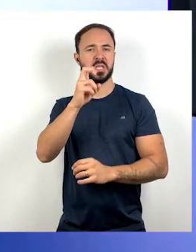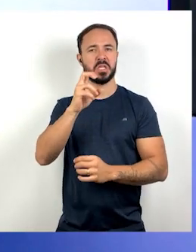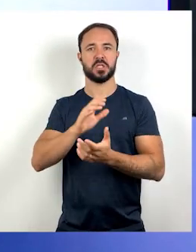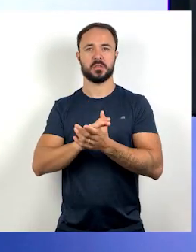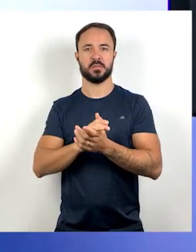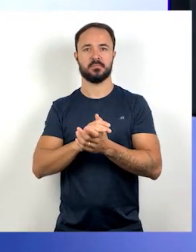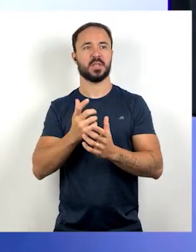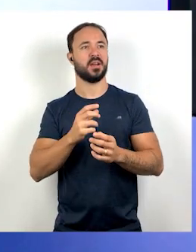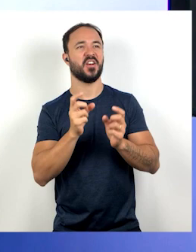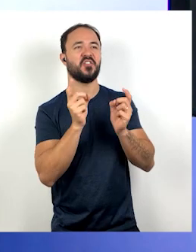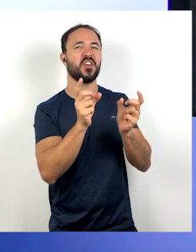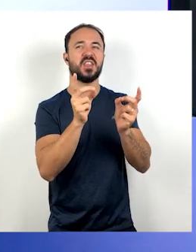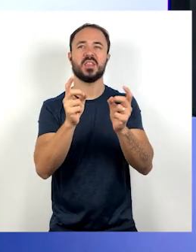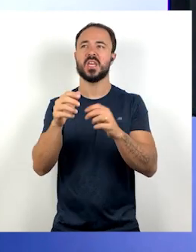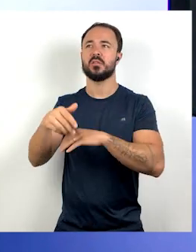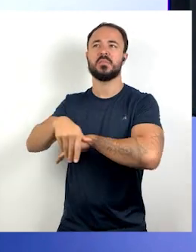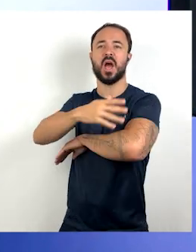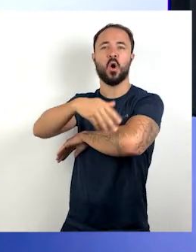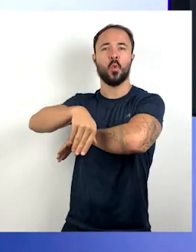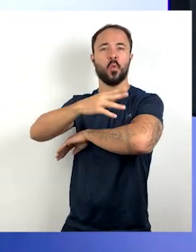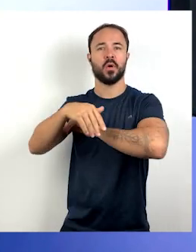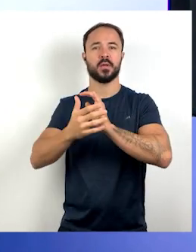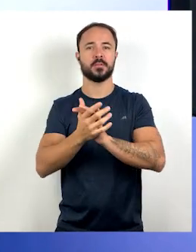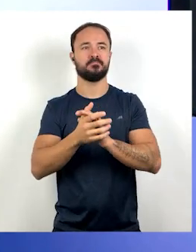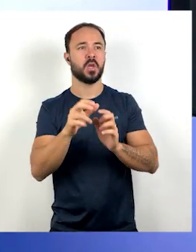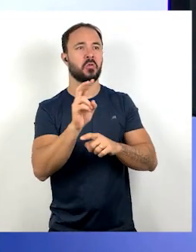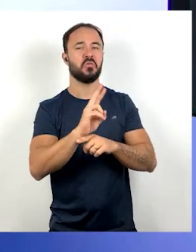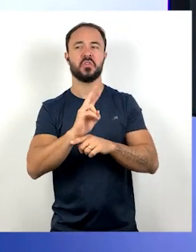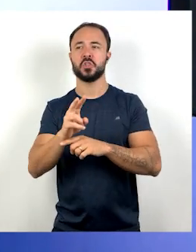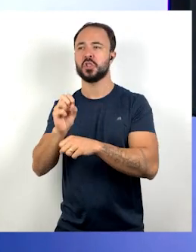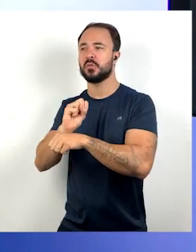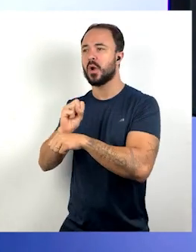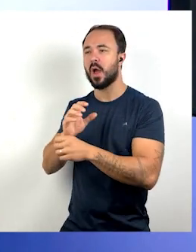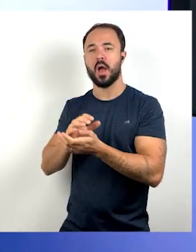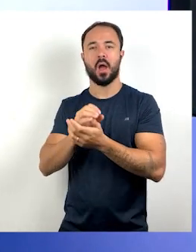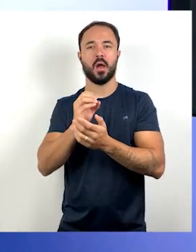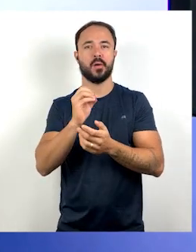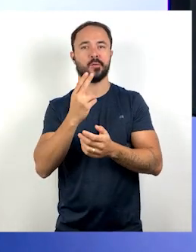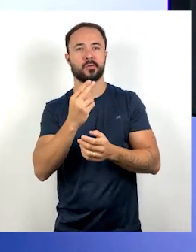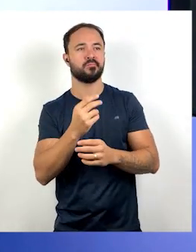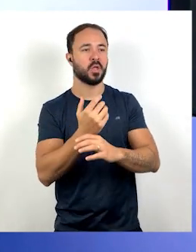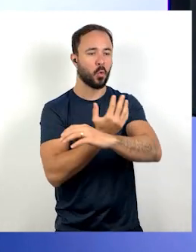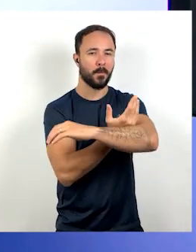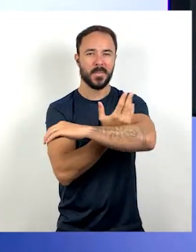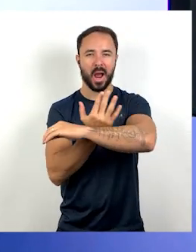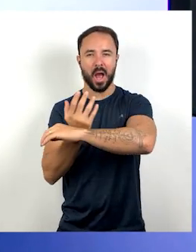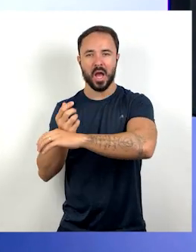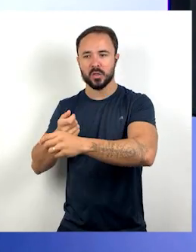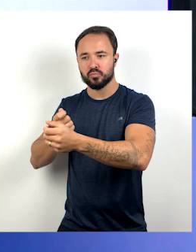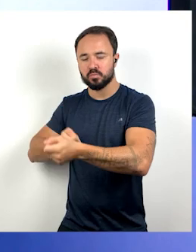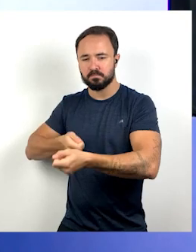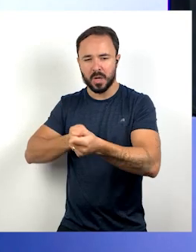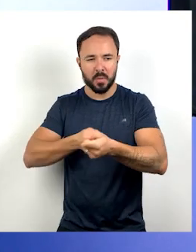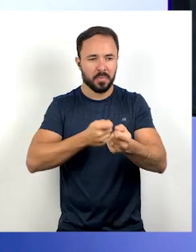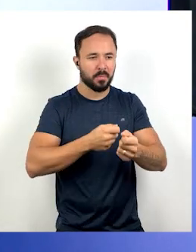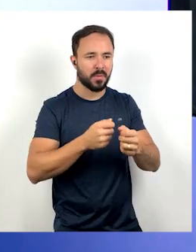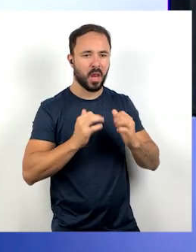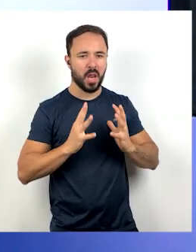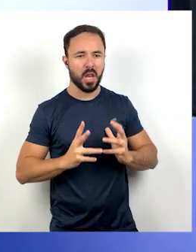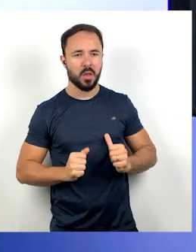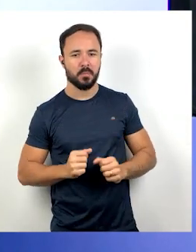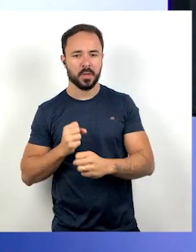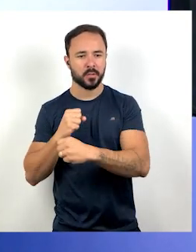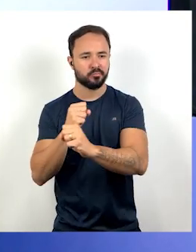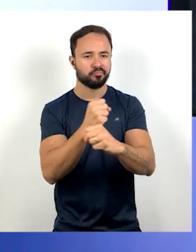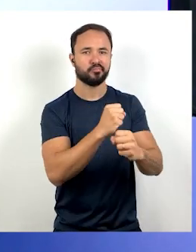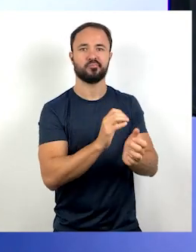está capinando um terreno. Tudo isso é trabalho infantil, tá